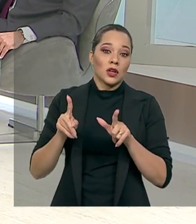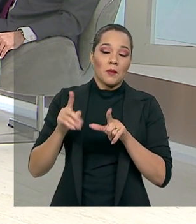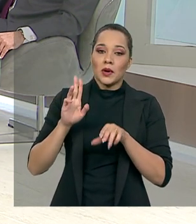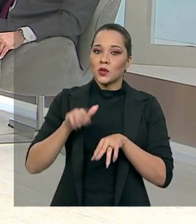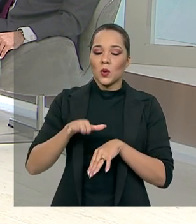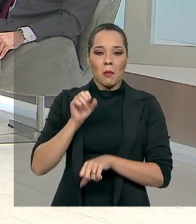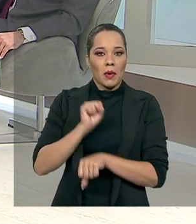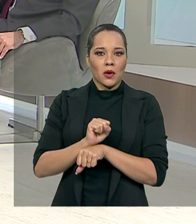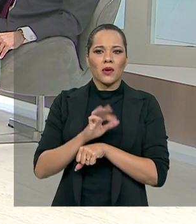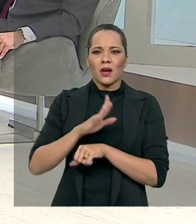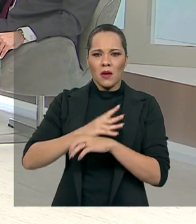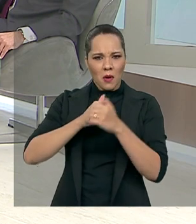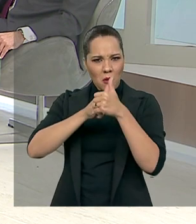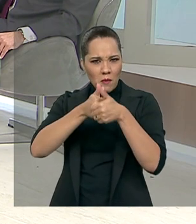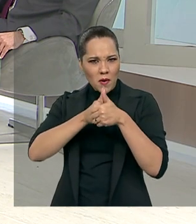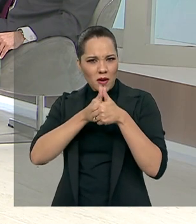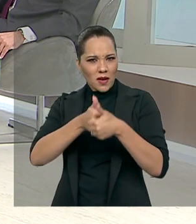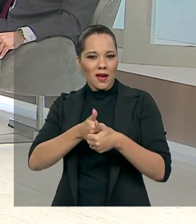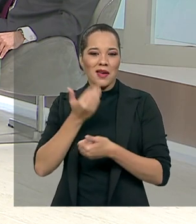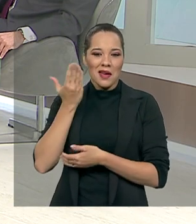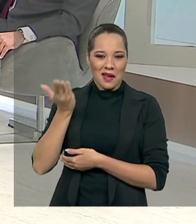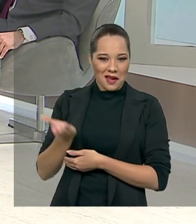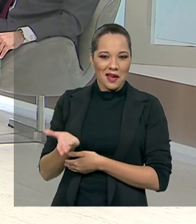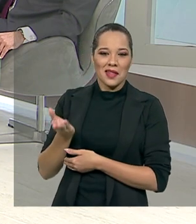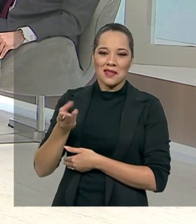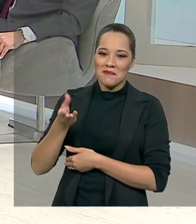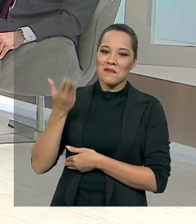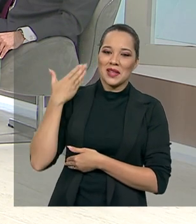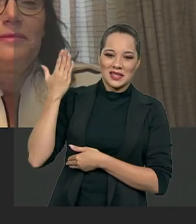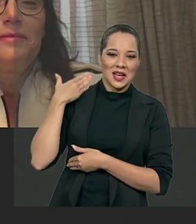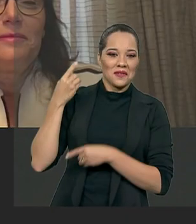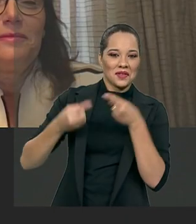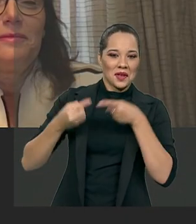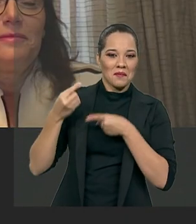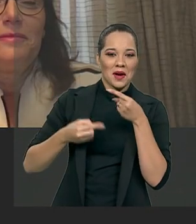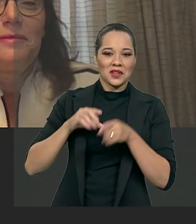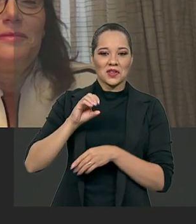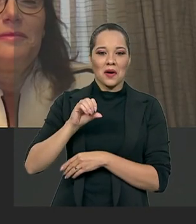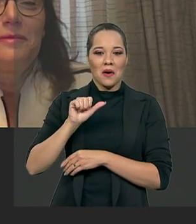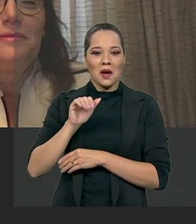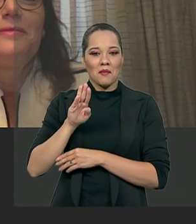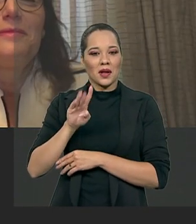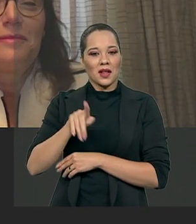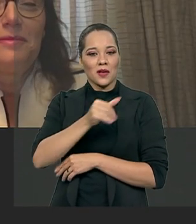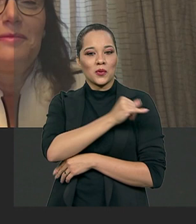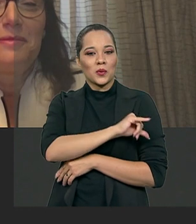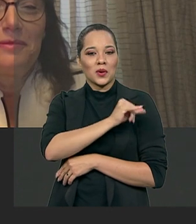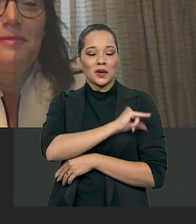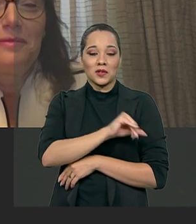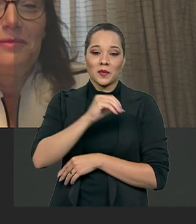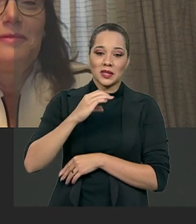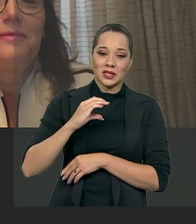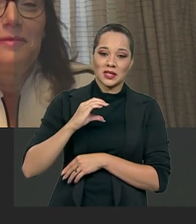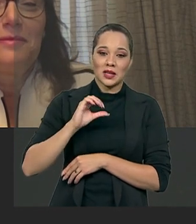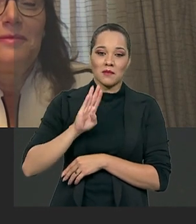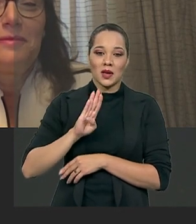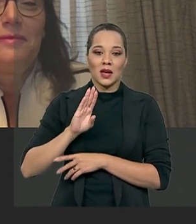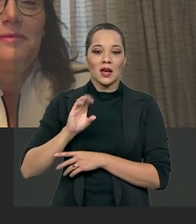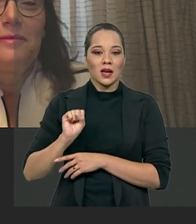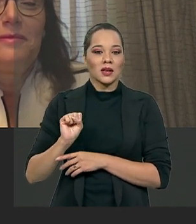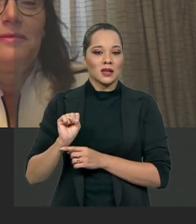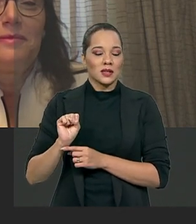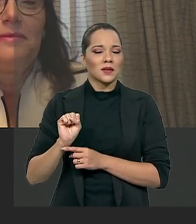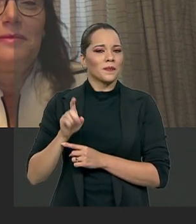parou. Eu mesmo acompanhei a professora Bettina há um tempo atrás em um debate da OAB do Rio de Janeiro sobre a CBS. Então, os